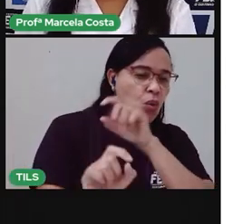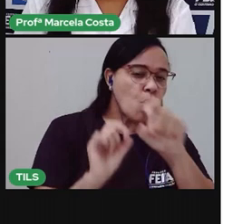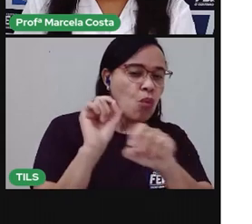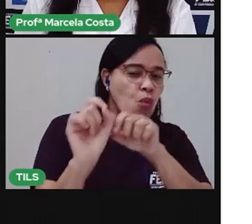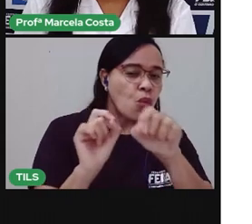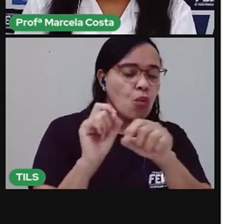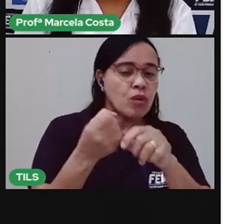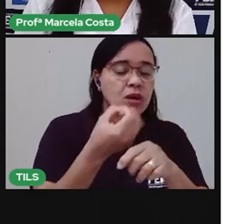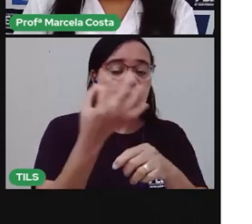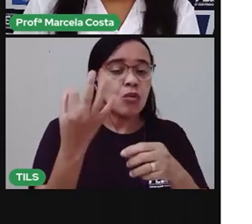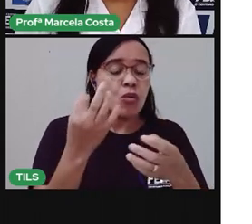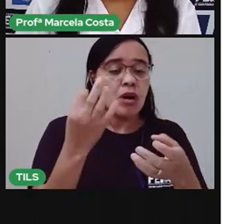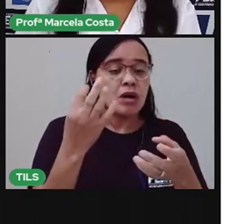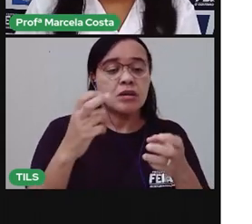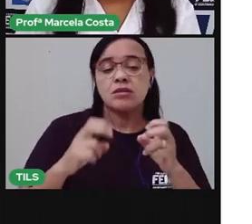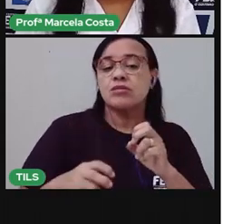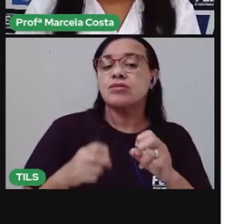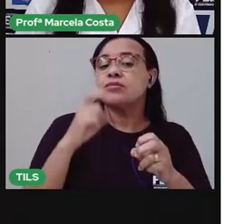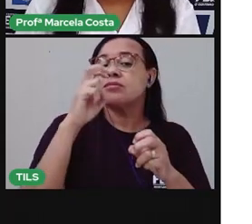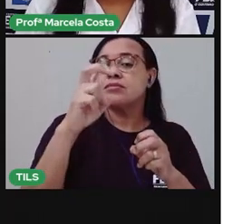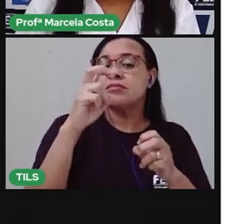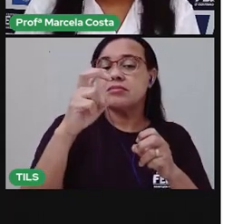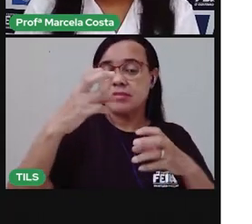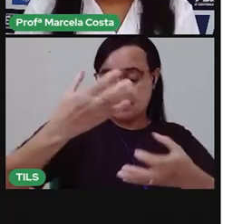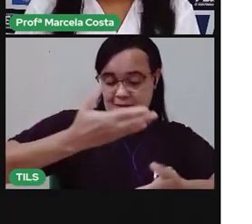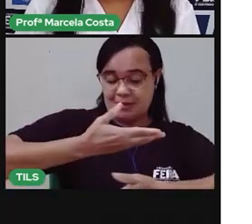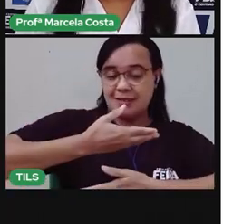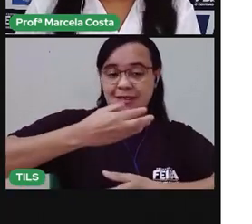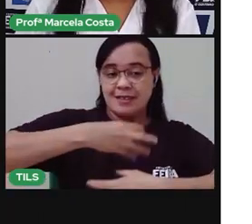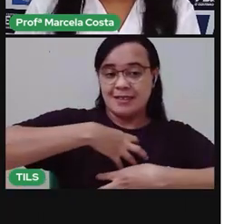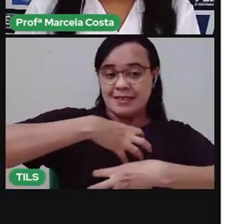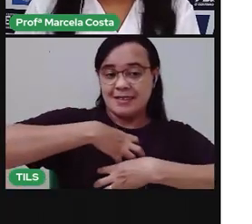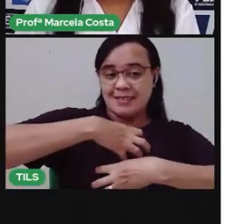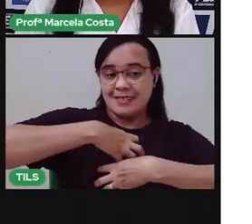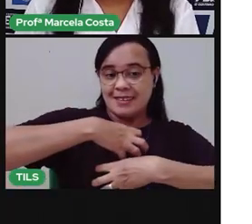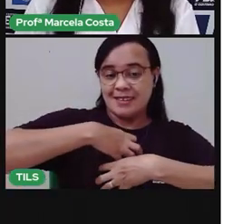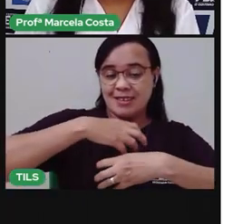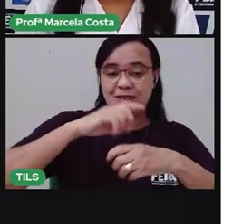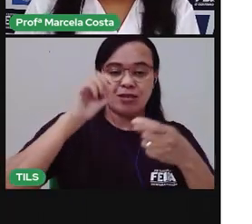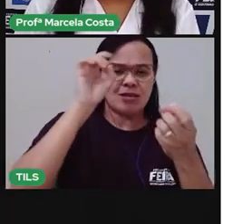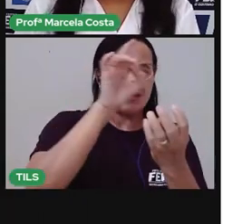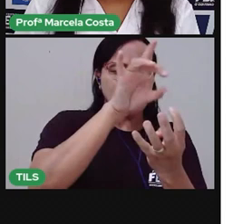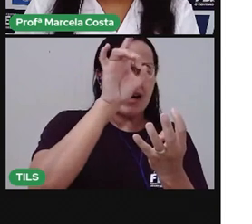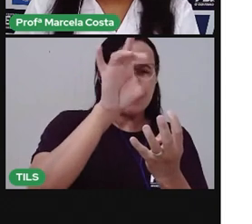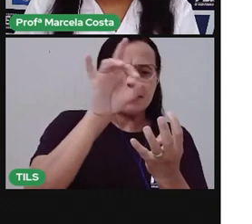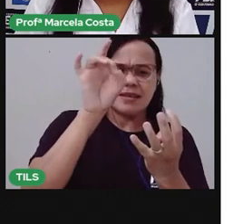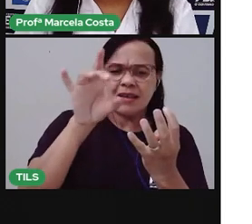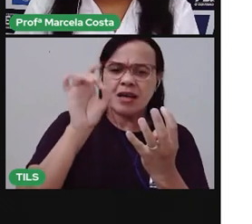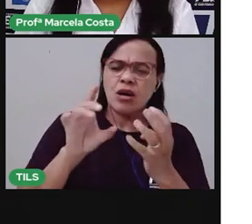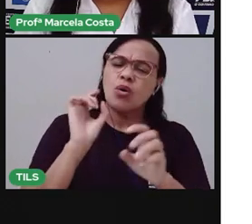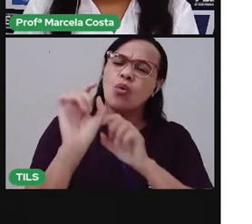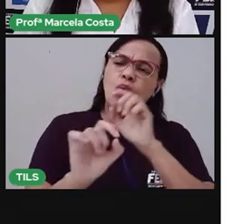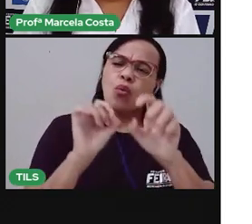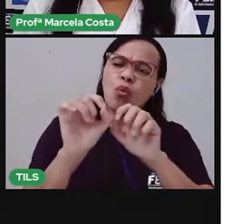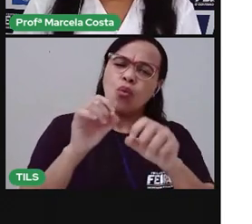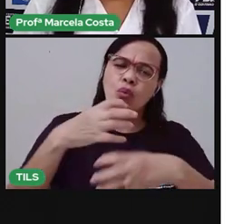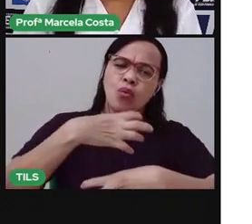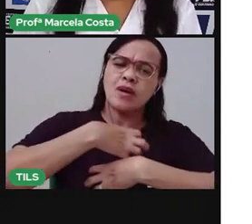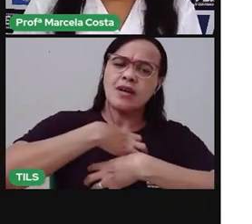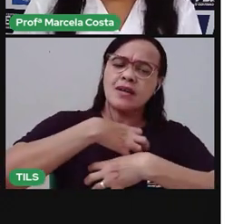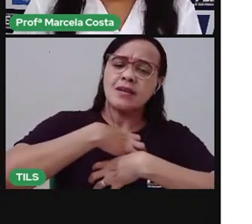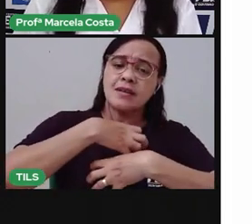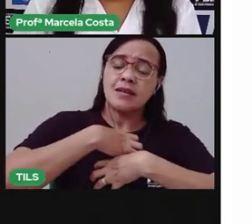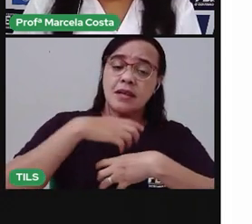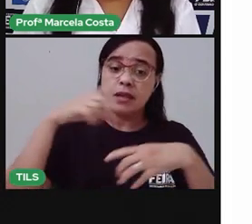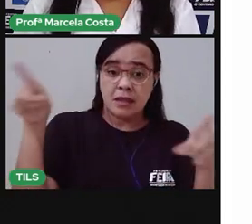os sentidos que os humanos têm, qual é a função de cada sentido. E